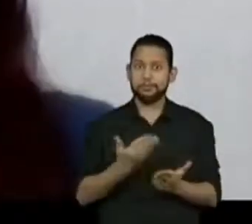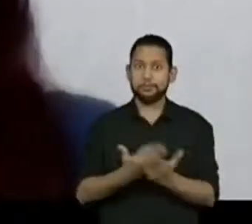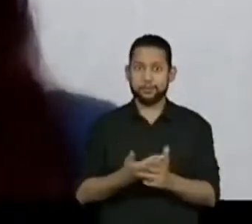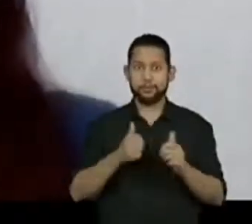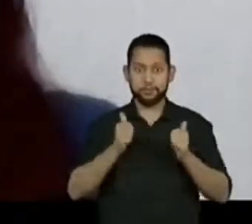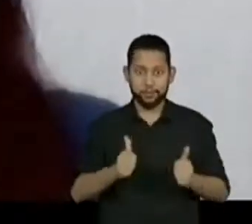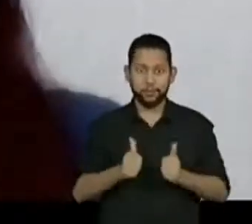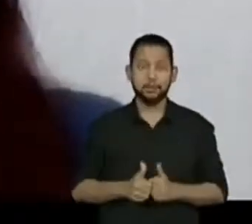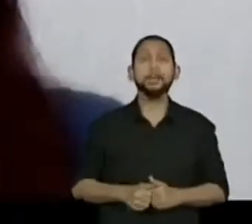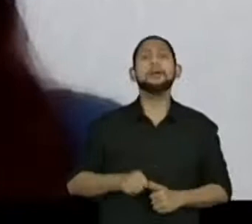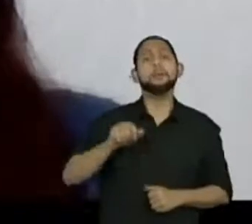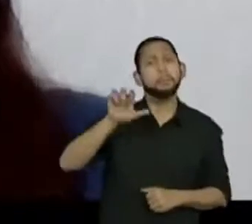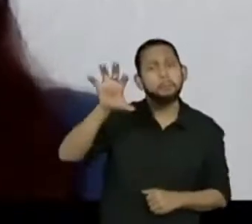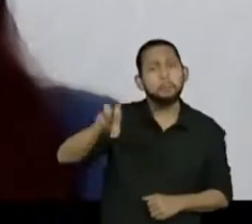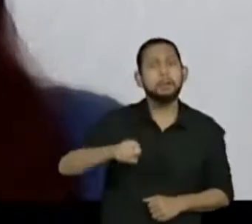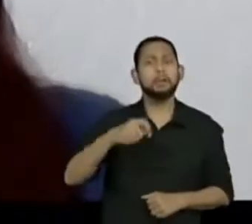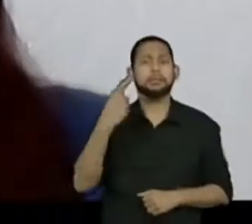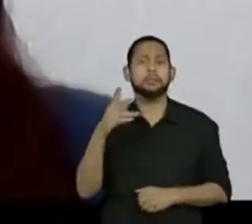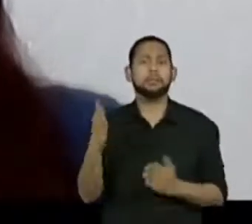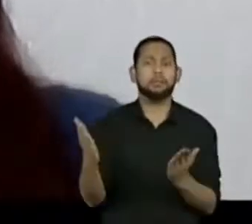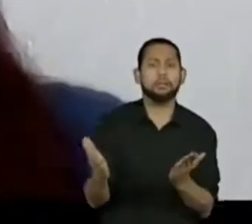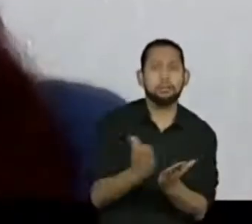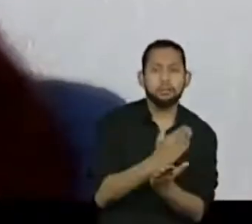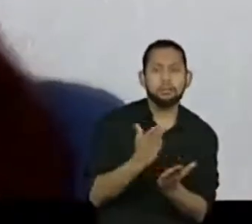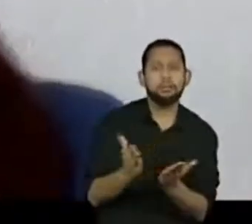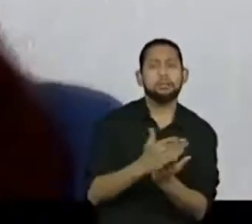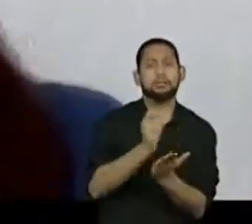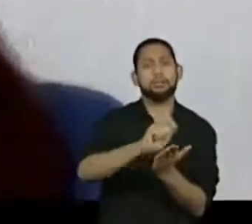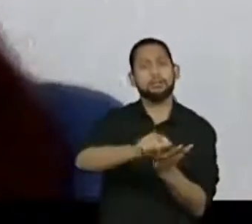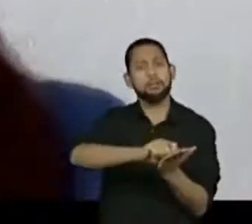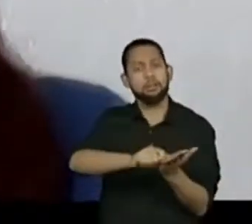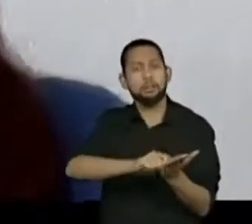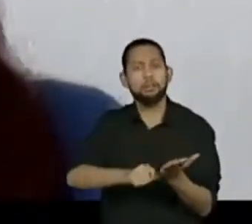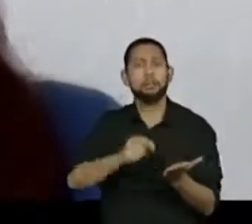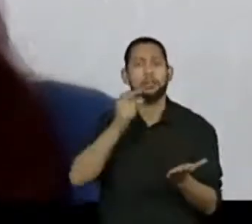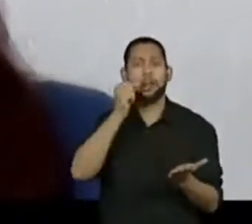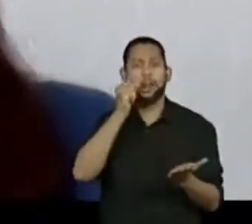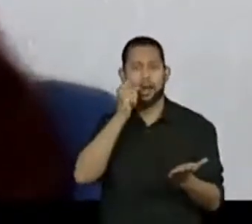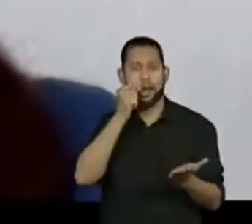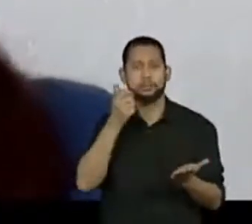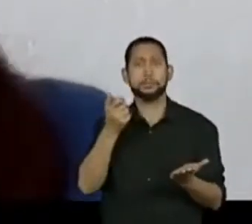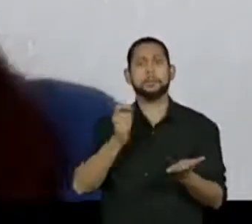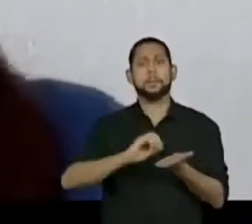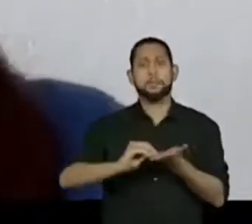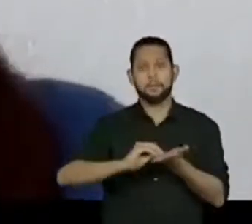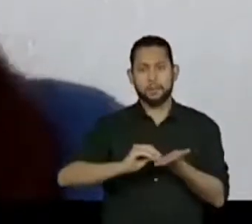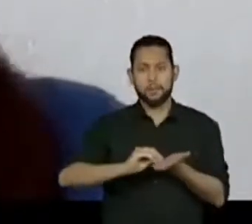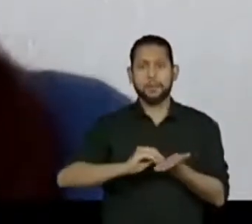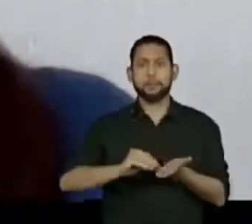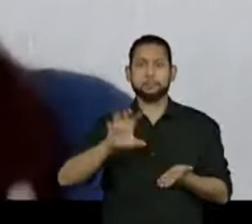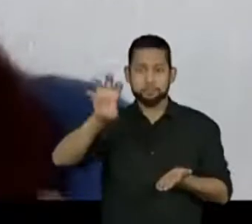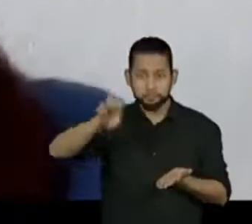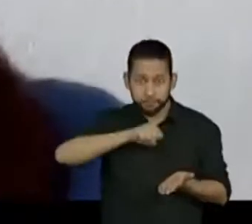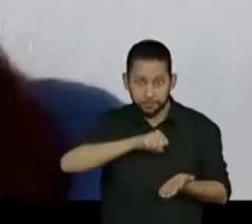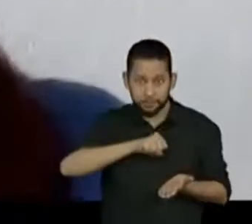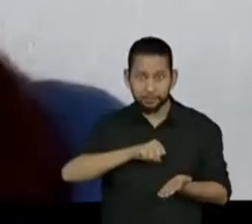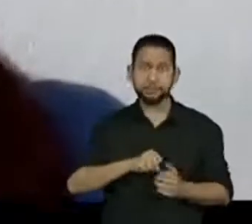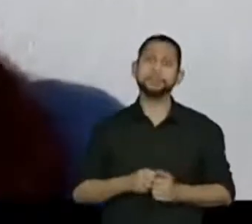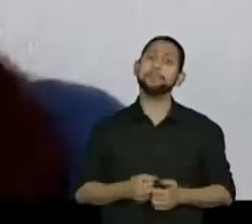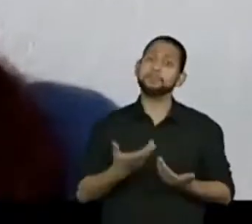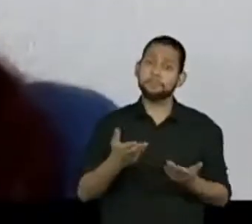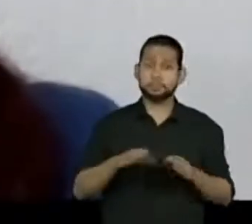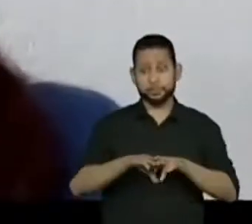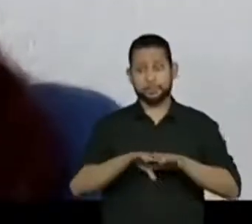Então separem o material que vocês vão utilizar na nossa aula. O caderno, o lápis, a borracha. Se